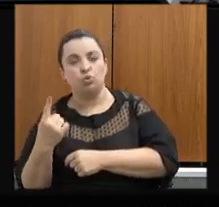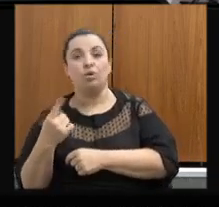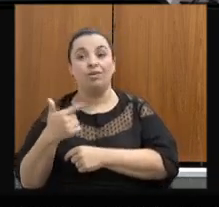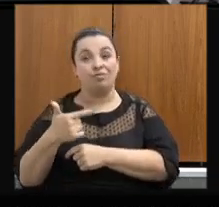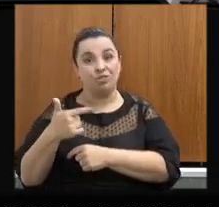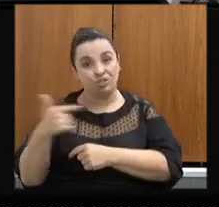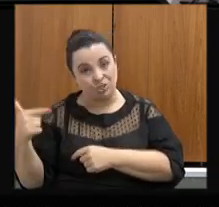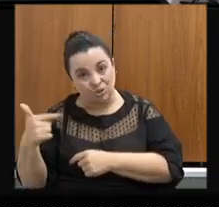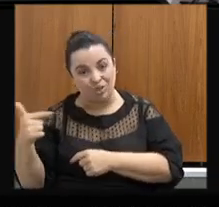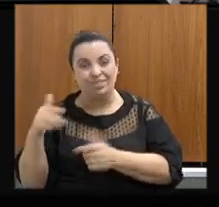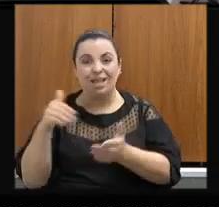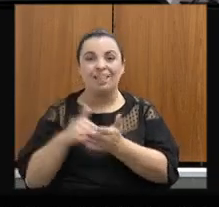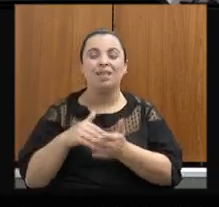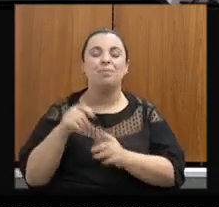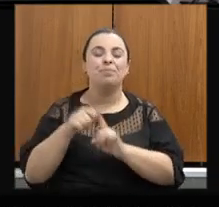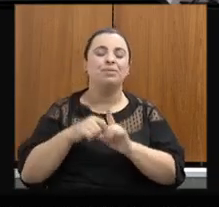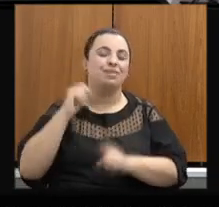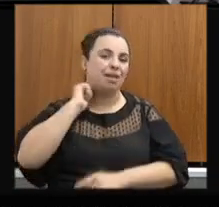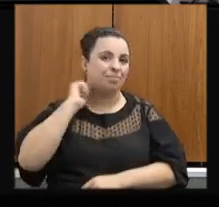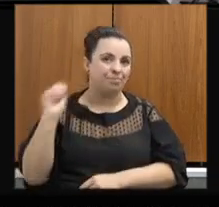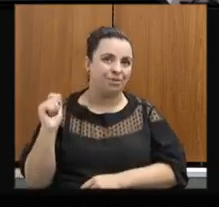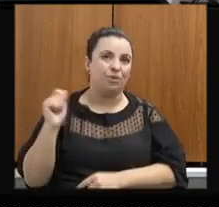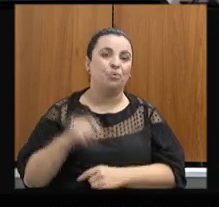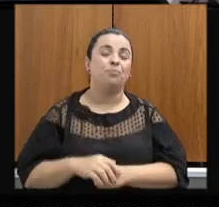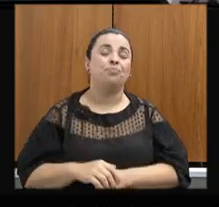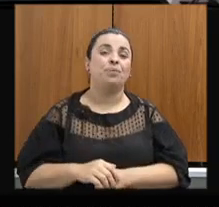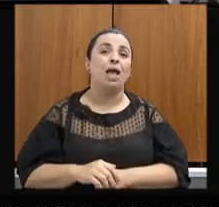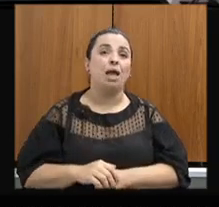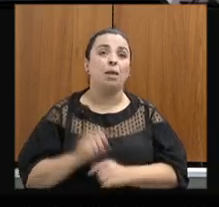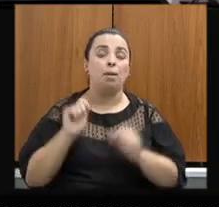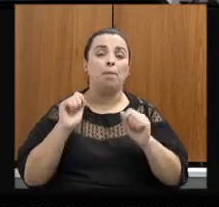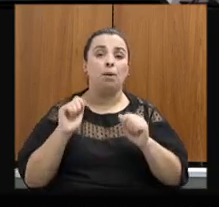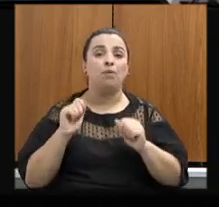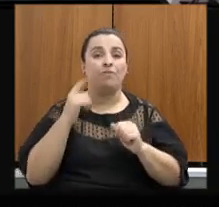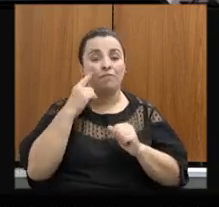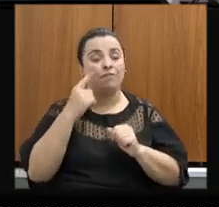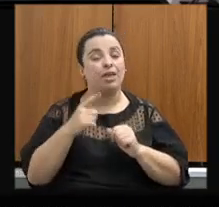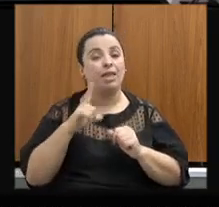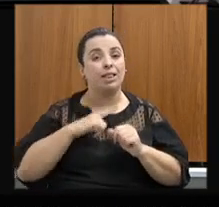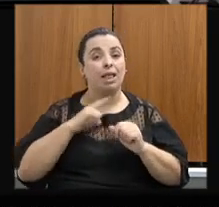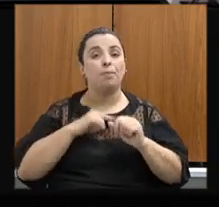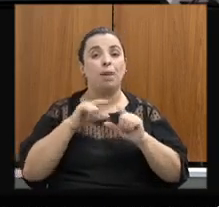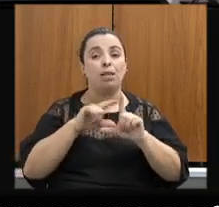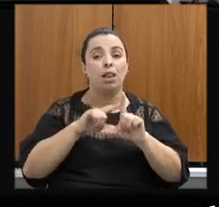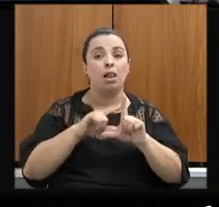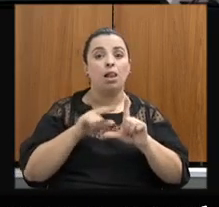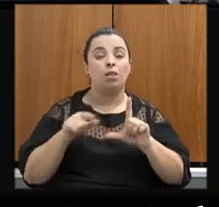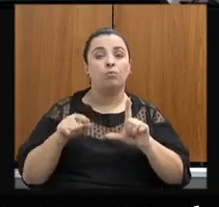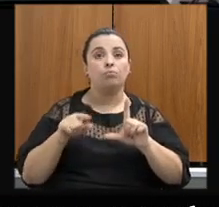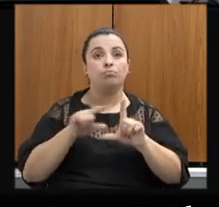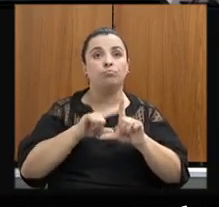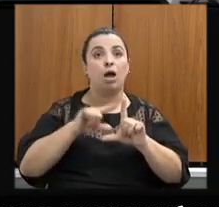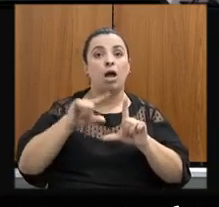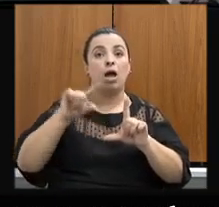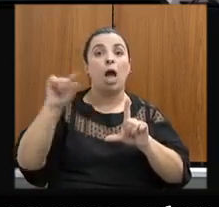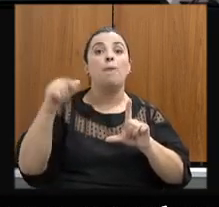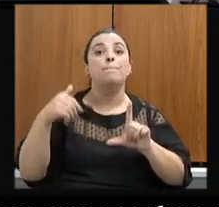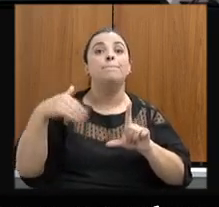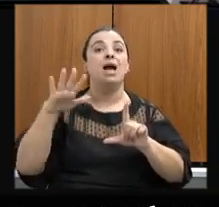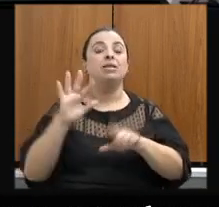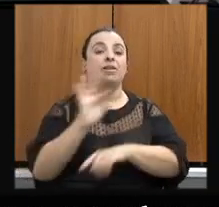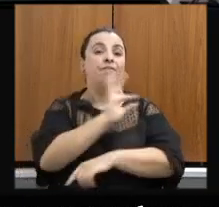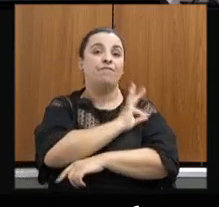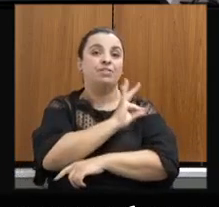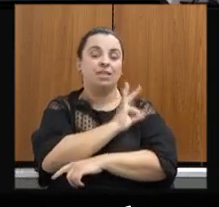apurados até abril, esse dado, mas a gente pode observar um aumento ao longo dos anos na fiscalização do